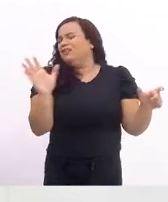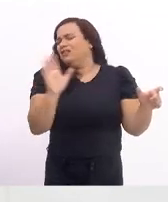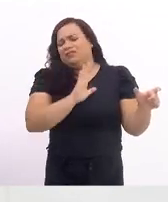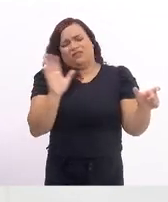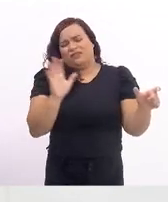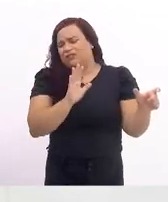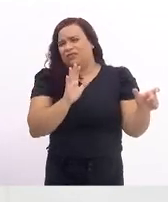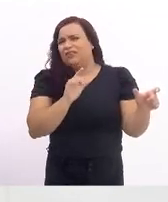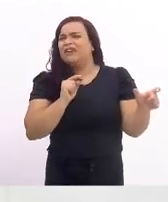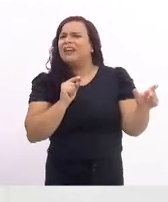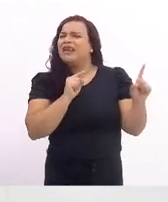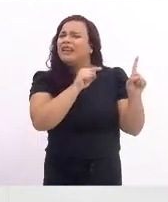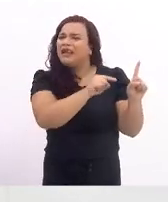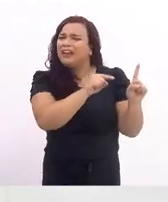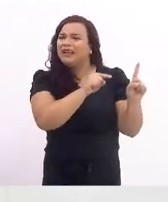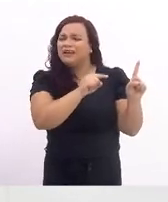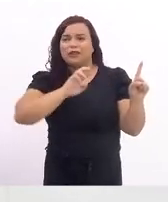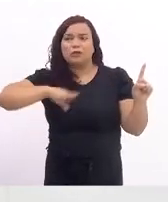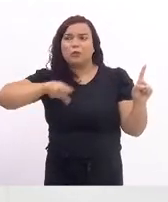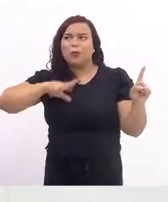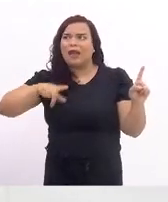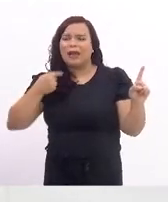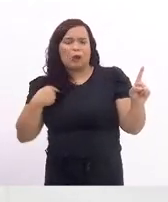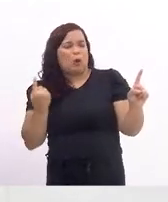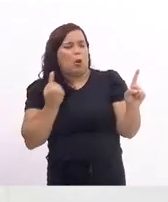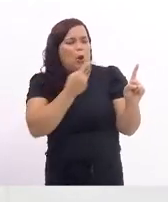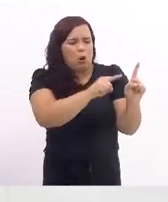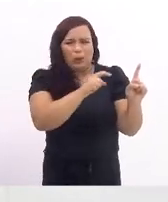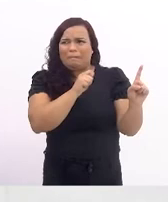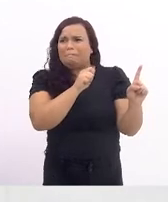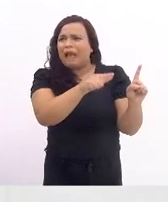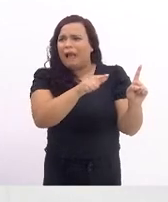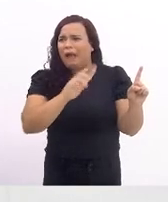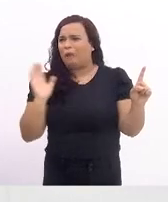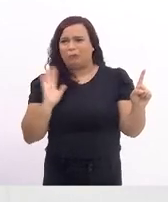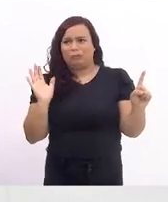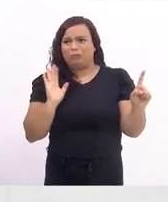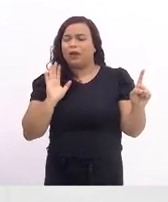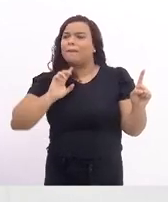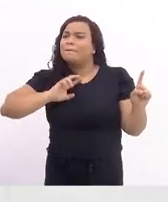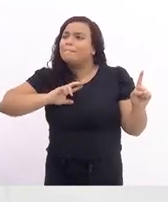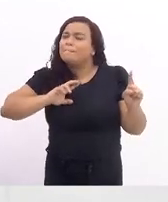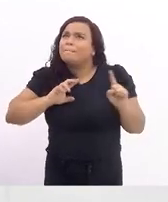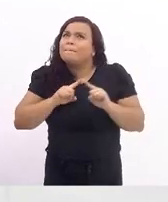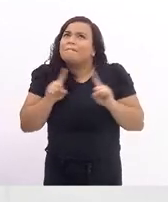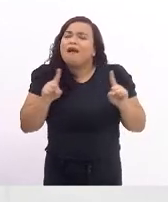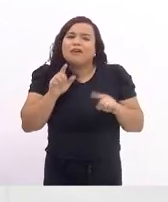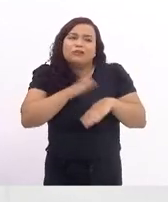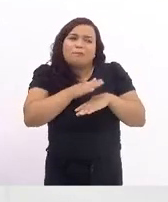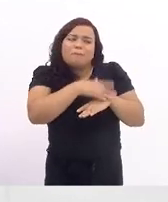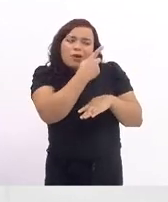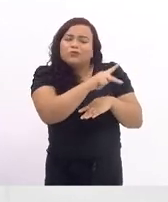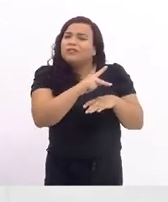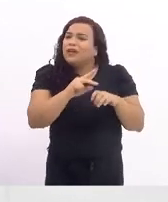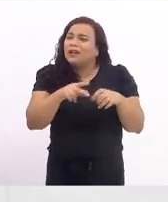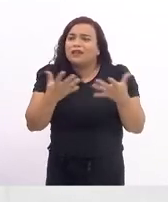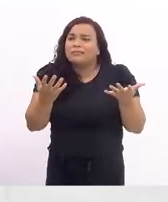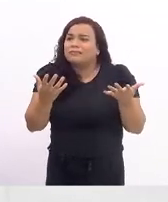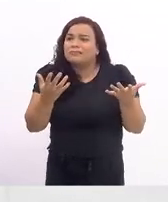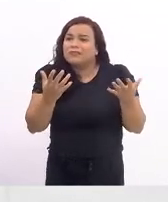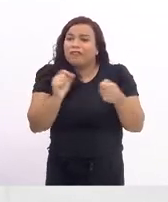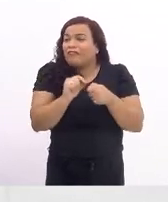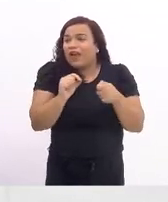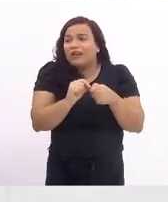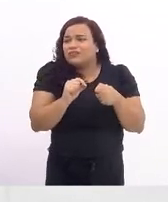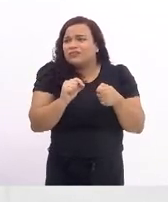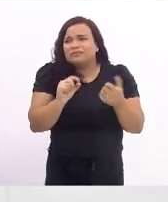seria o mal que nós estamos desejando, o mal que ele buscou, esse que até então é deputado e